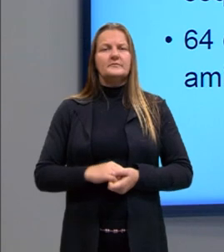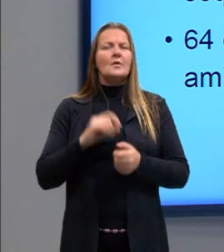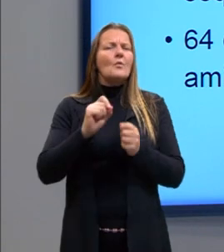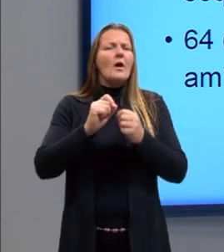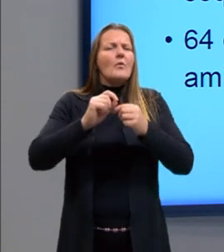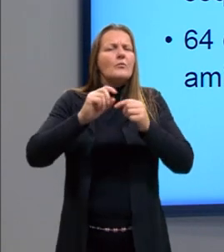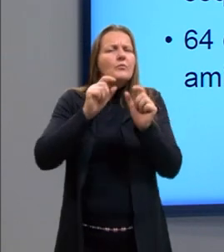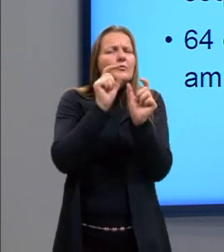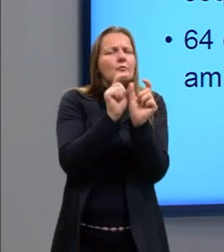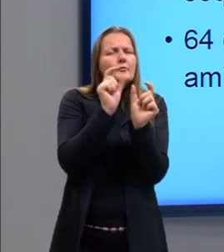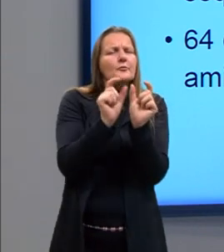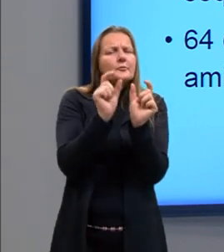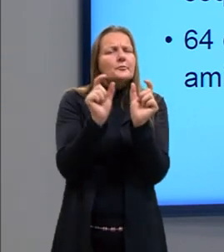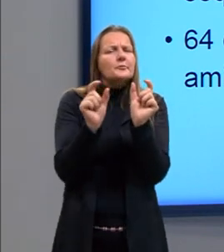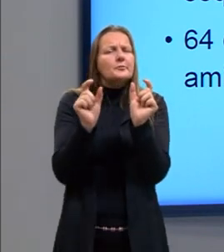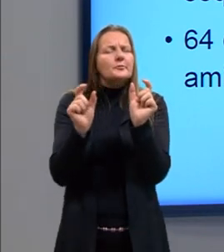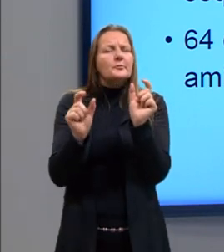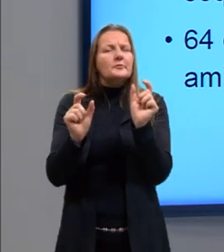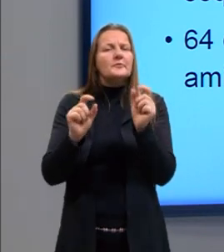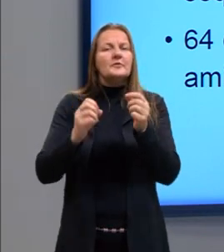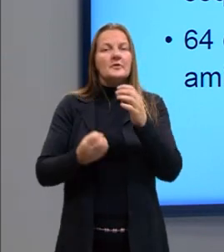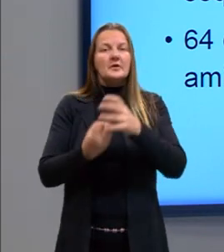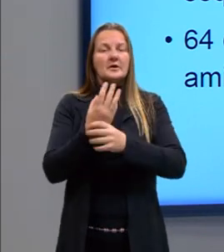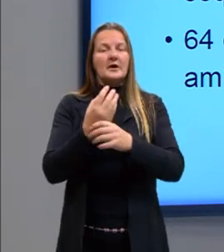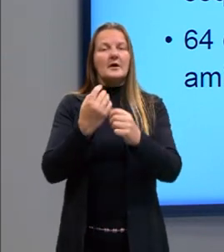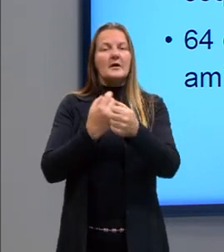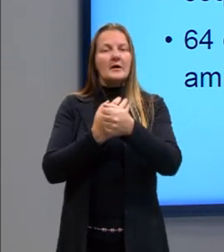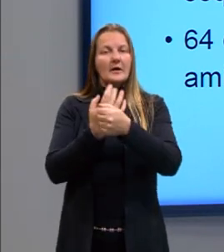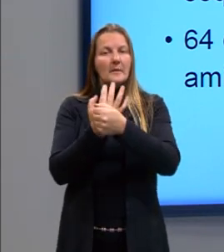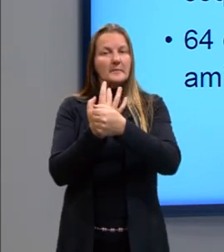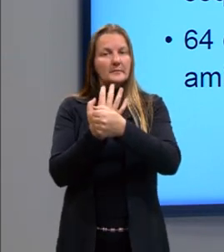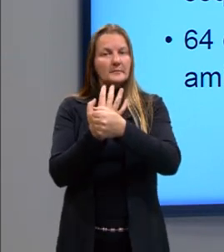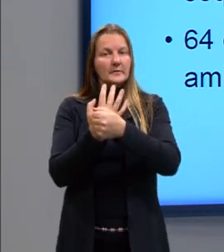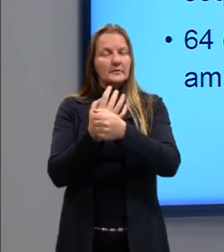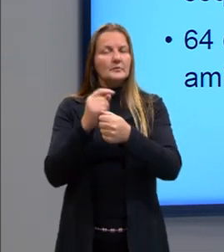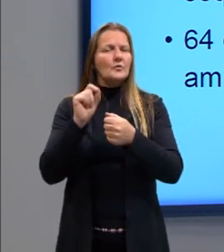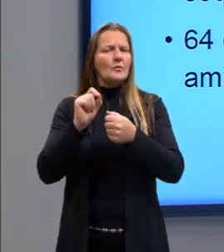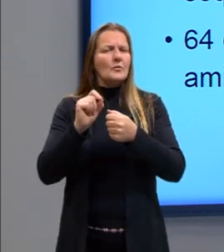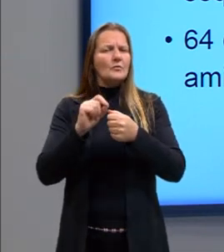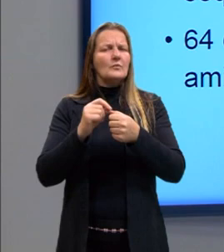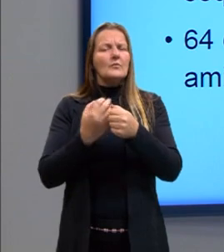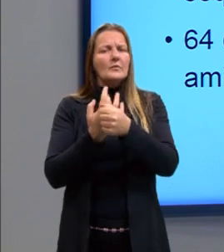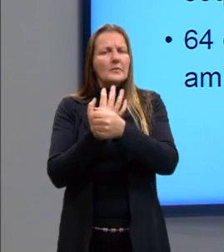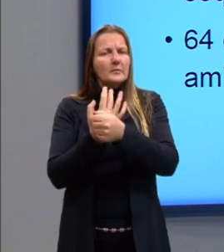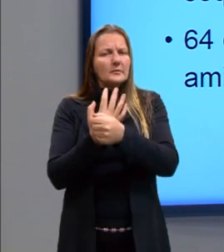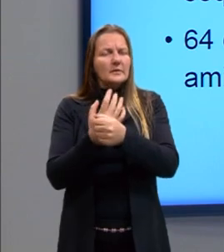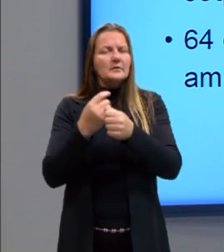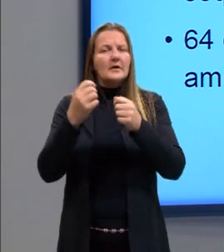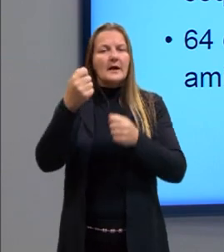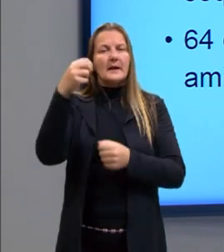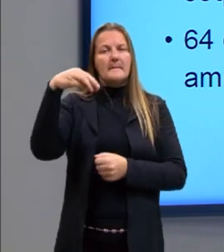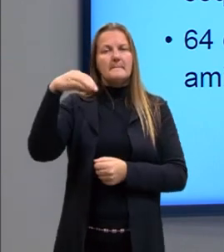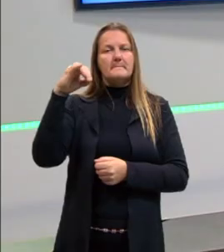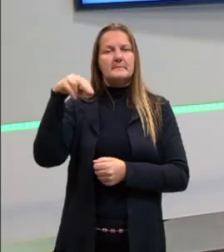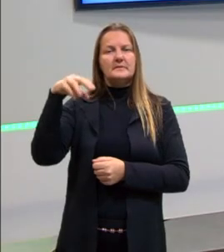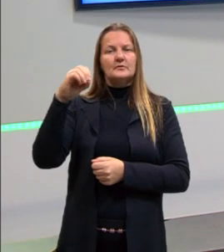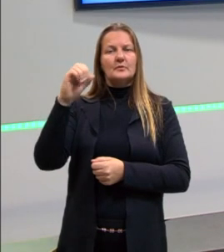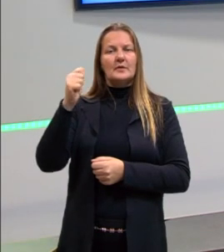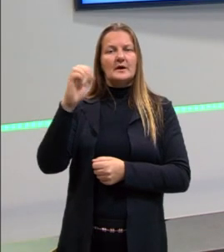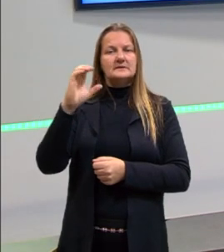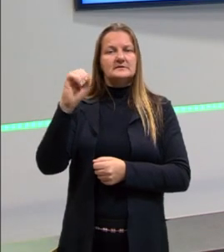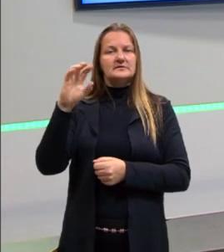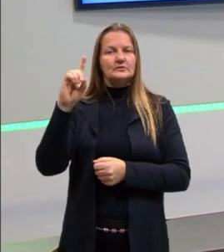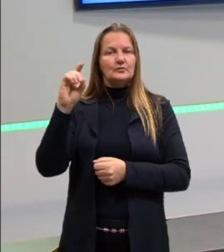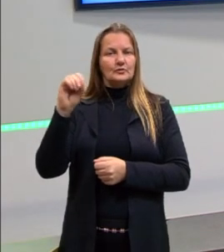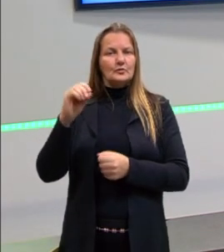necessária para criar aminoácidos. Então, os aminoácidos eu posso chamar de frases. Então,